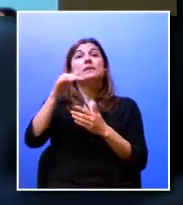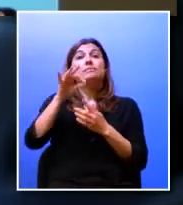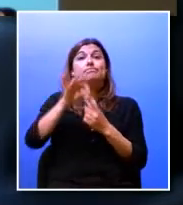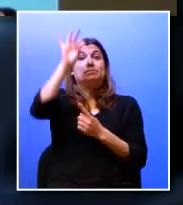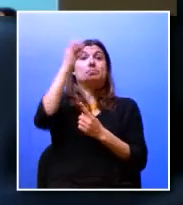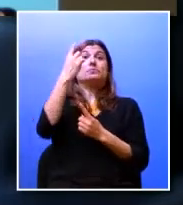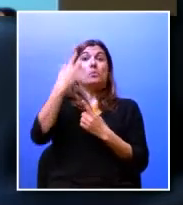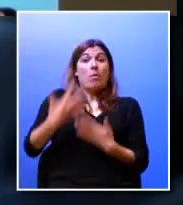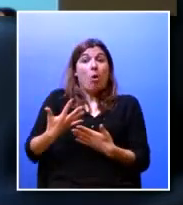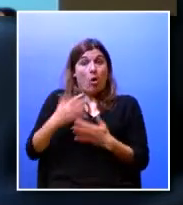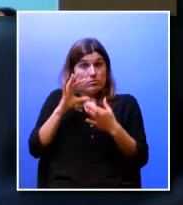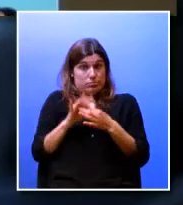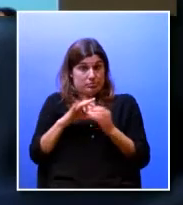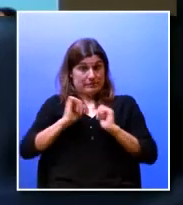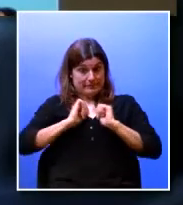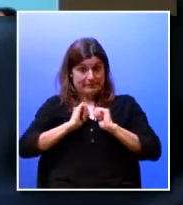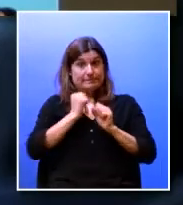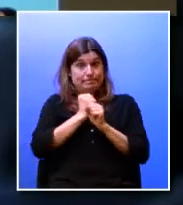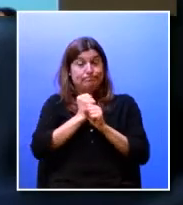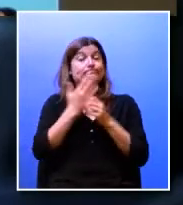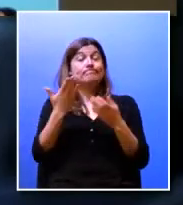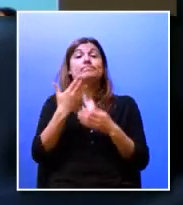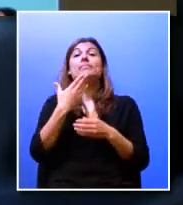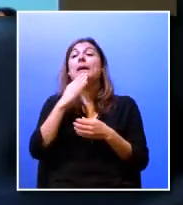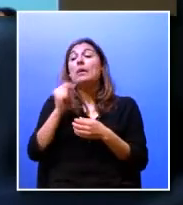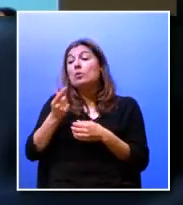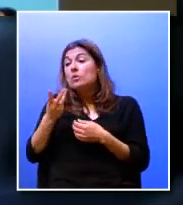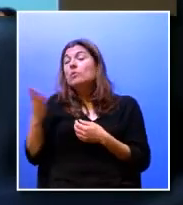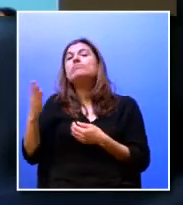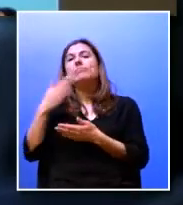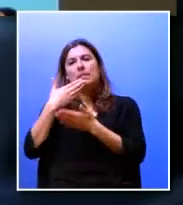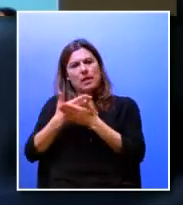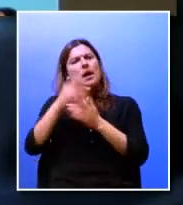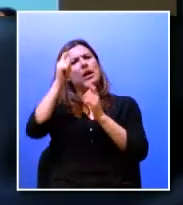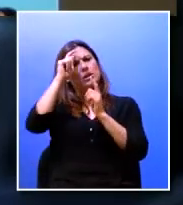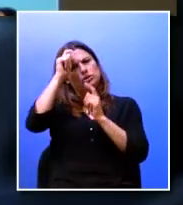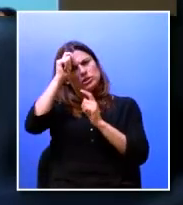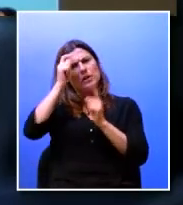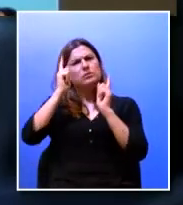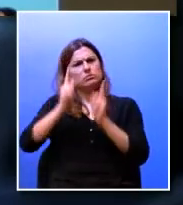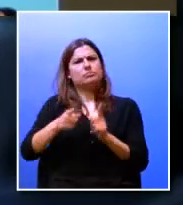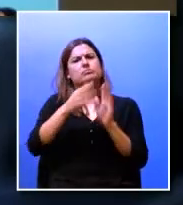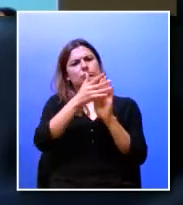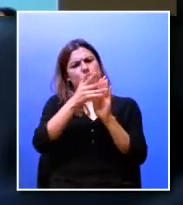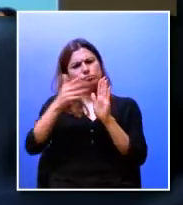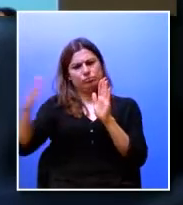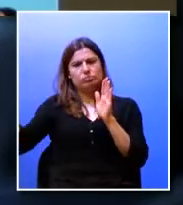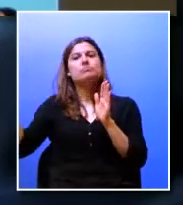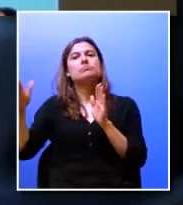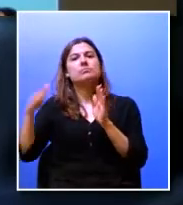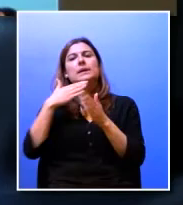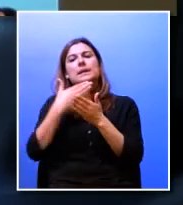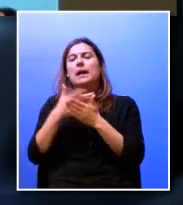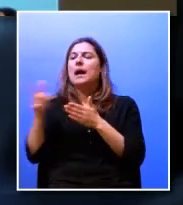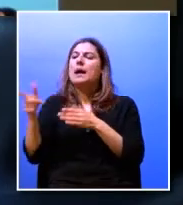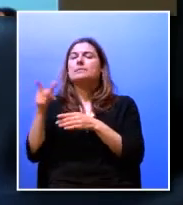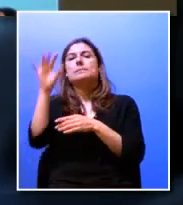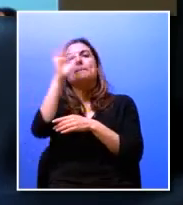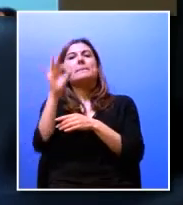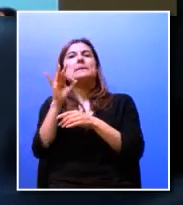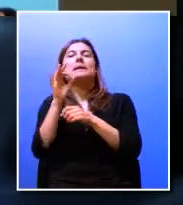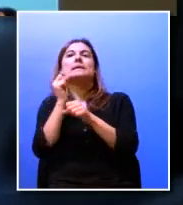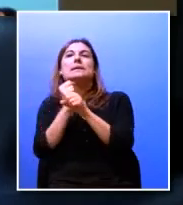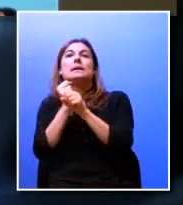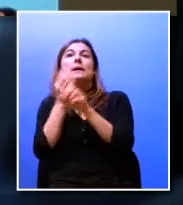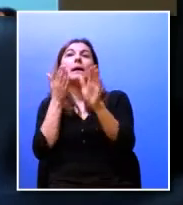tenho neste momento é garantir que os alunos iniciam os seus estágios curriculares maximizam a sua empregabilidade mas